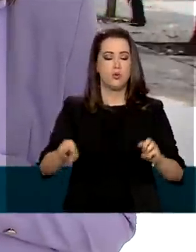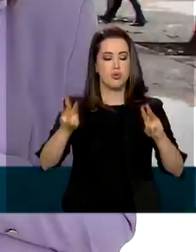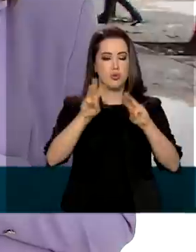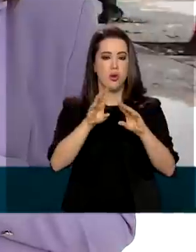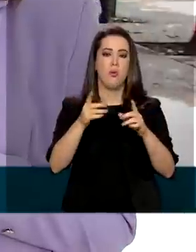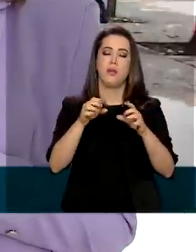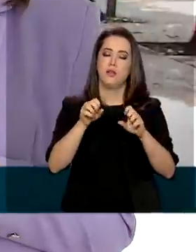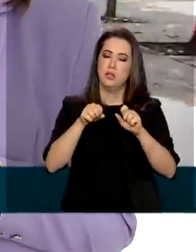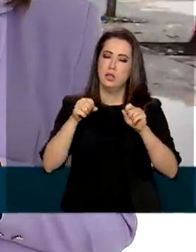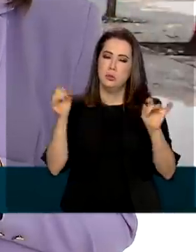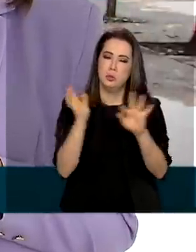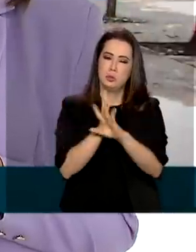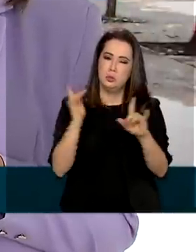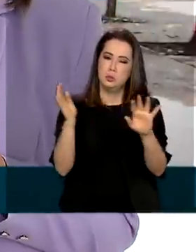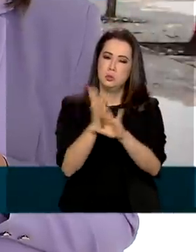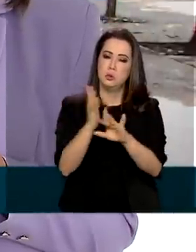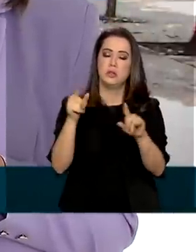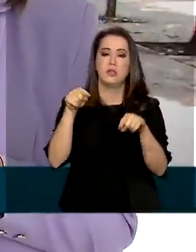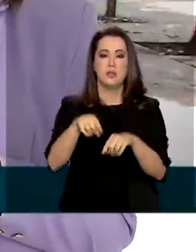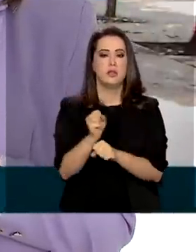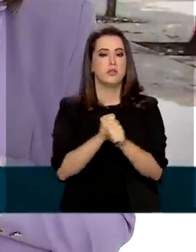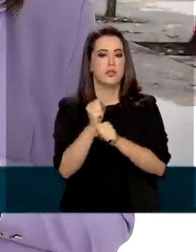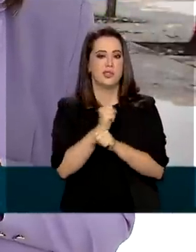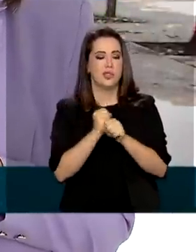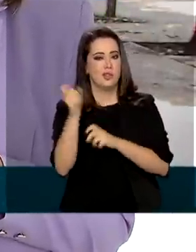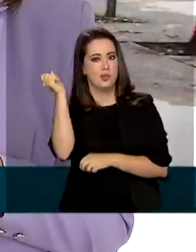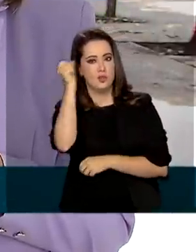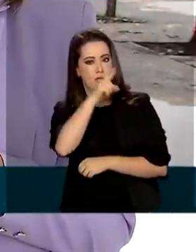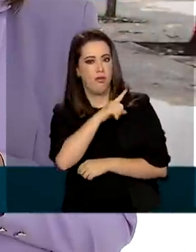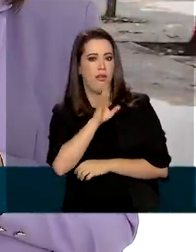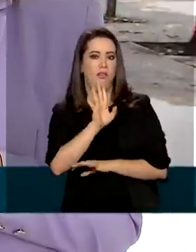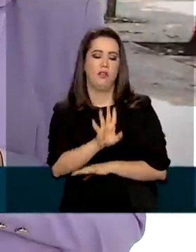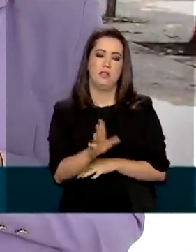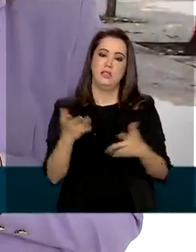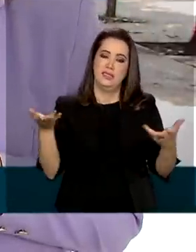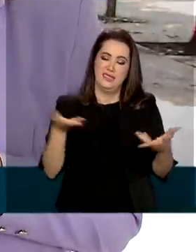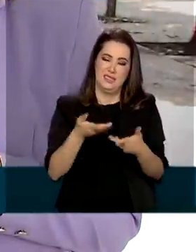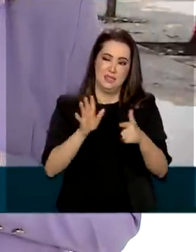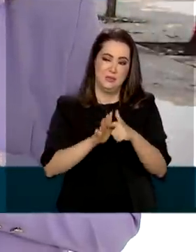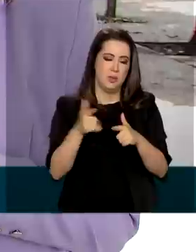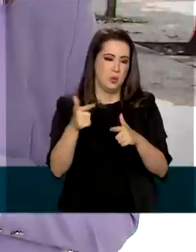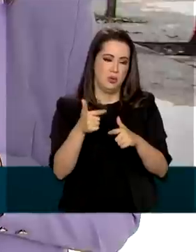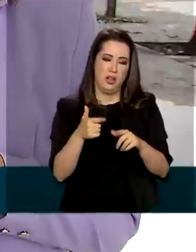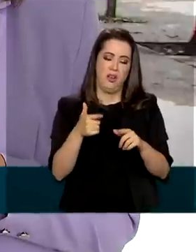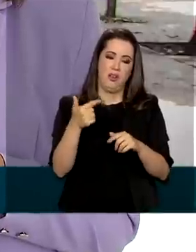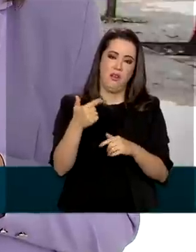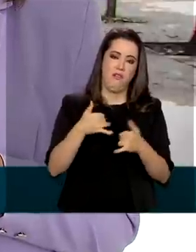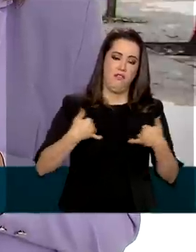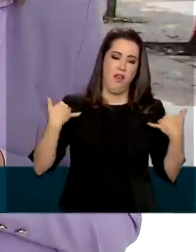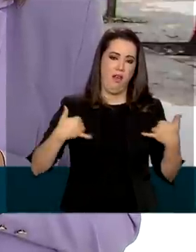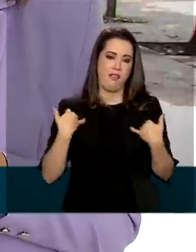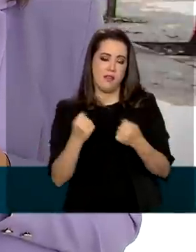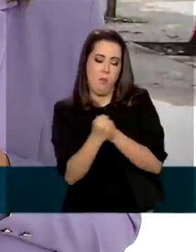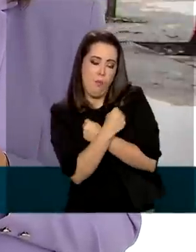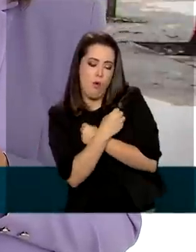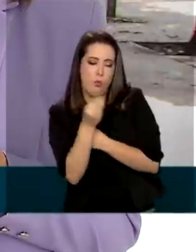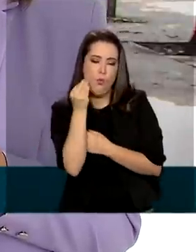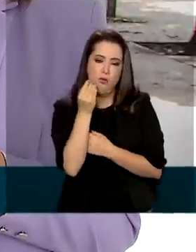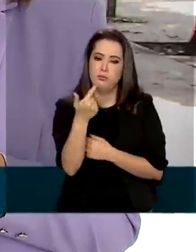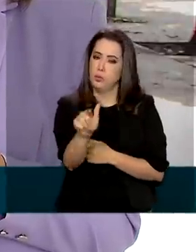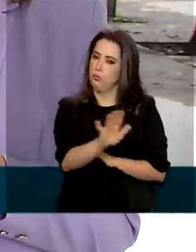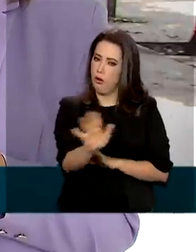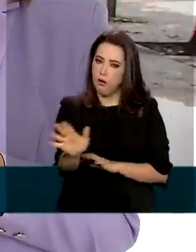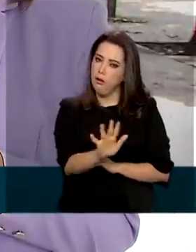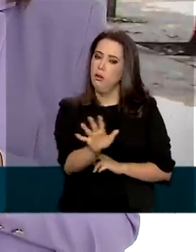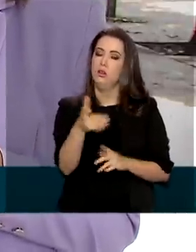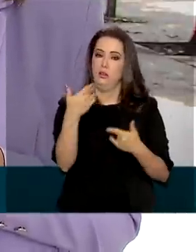lojas físicas. Neste ano tão atípico, sem grandes confraternizações, sem beijos, nem abraços, o presente ganhou